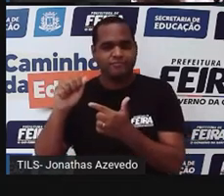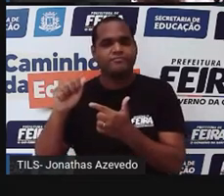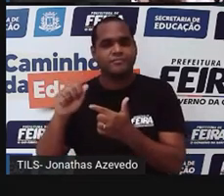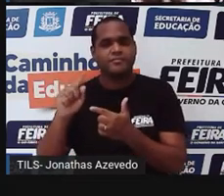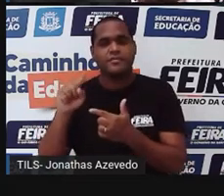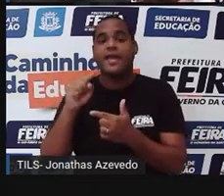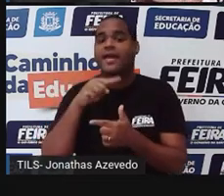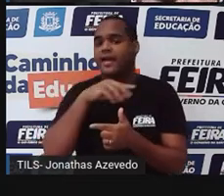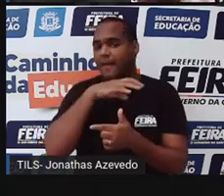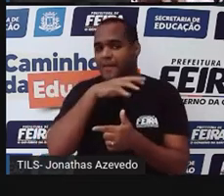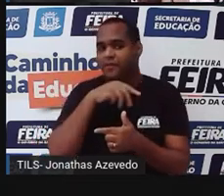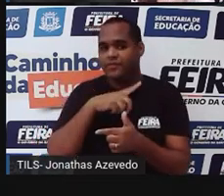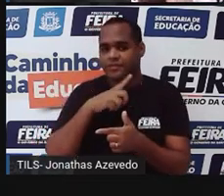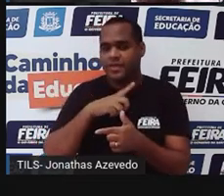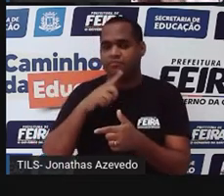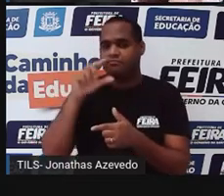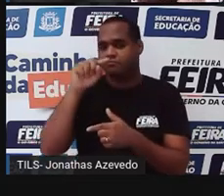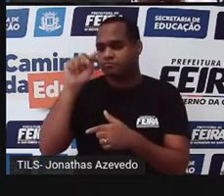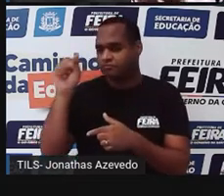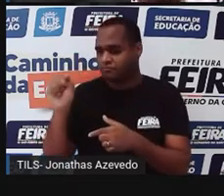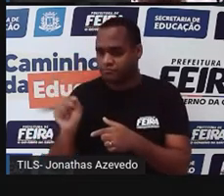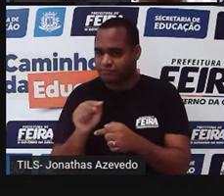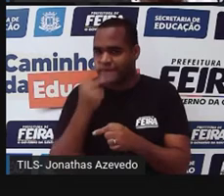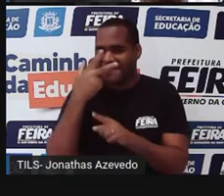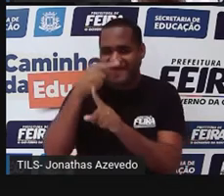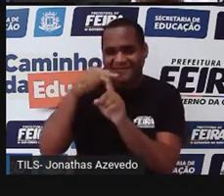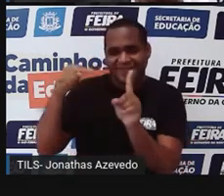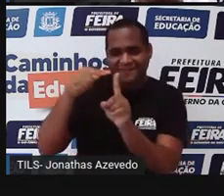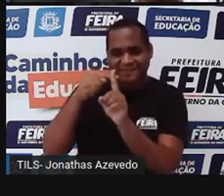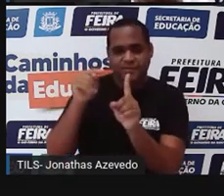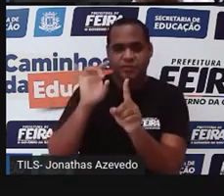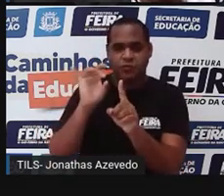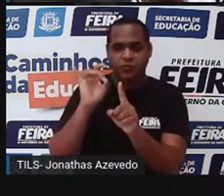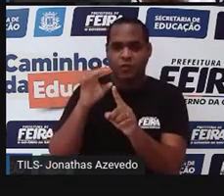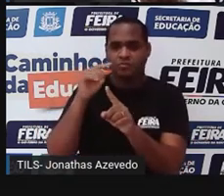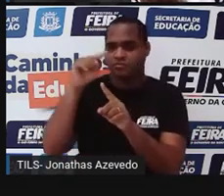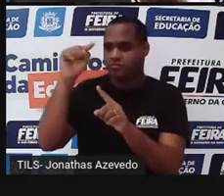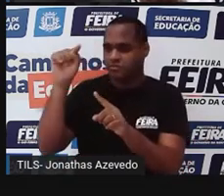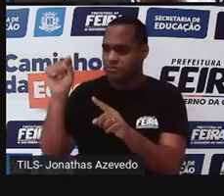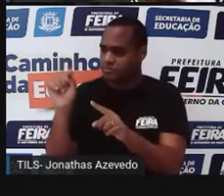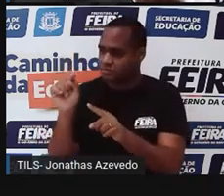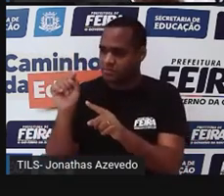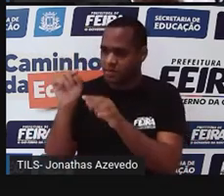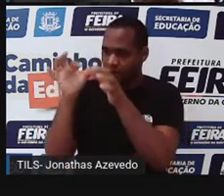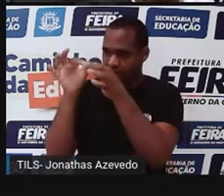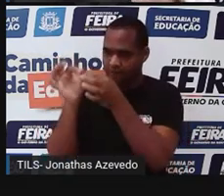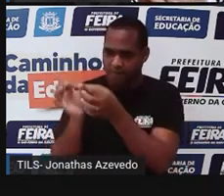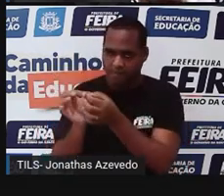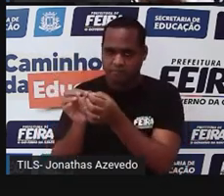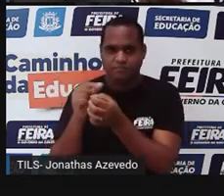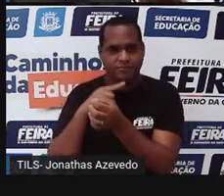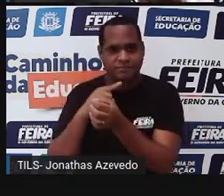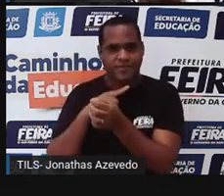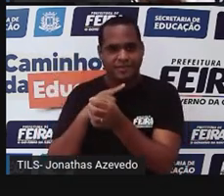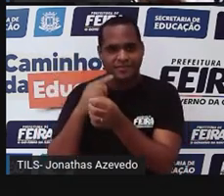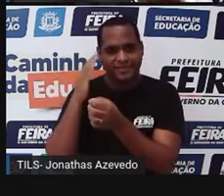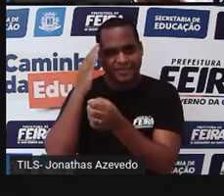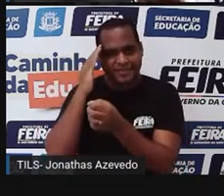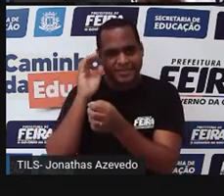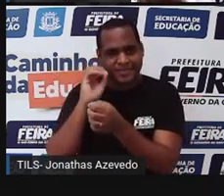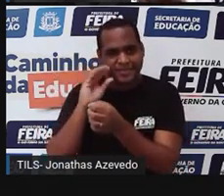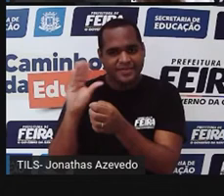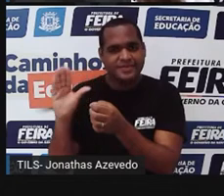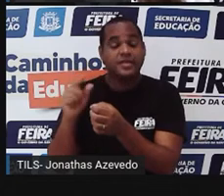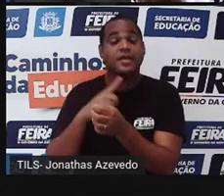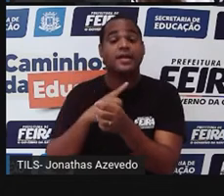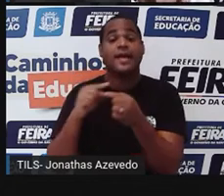animais que eles têm uma metamorfose incompleta, que tem só a fase de larva, não tem a pulpa, tem só a fase de pulpa e não tem a fase de larva,